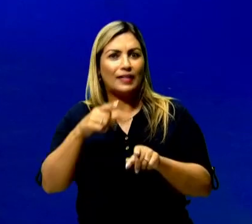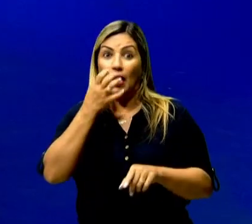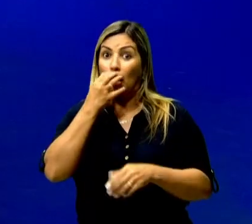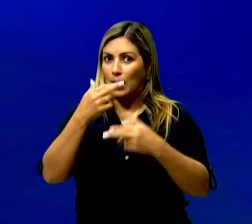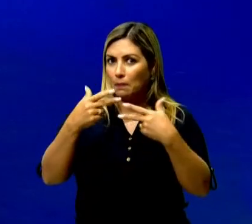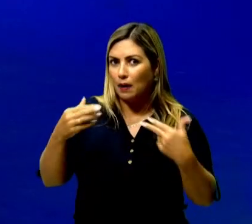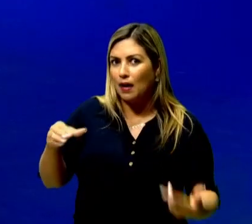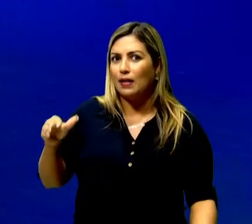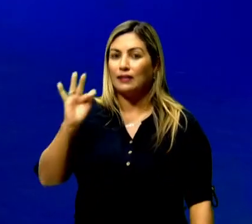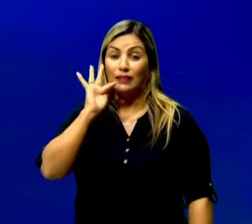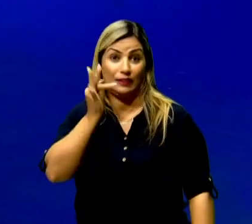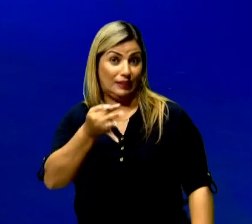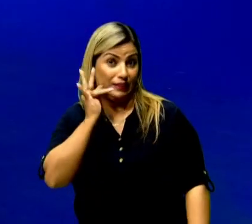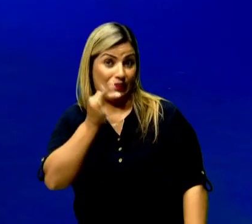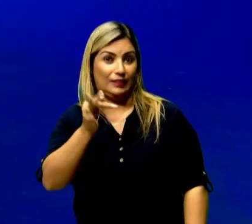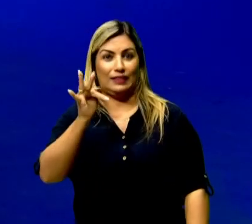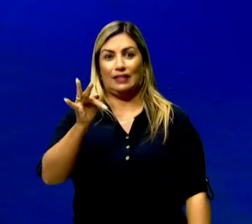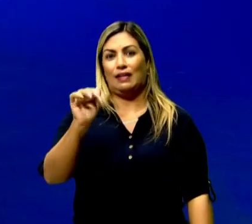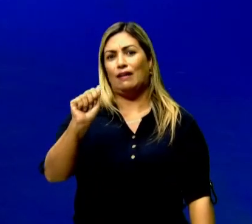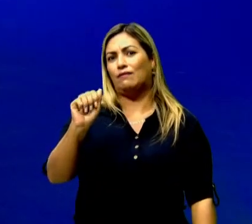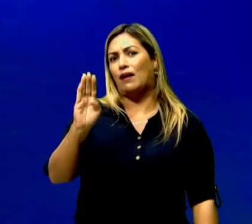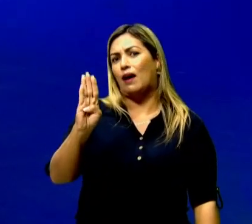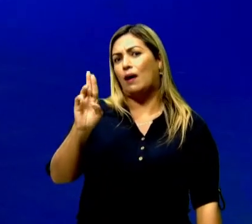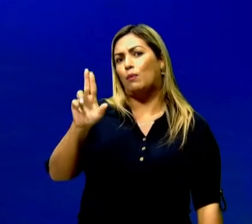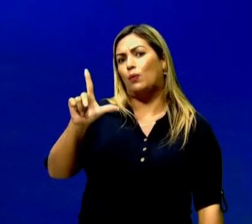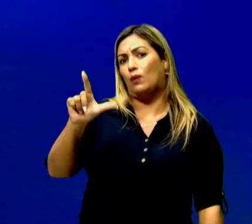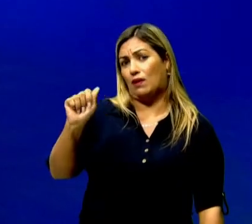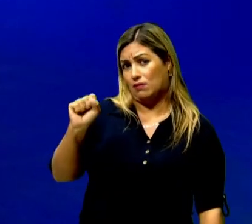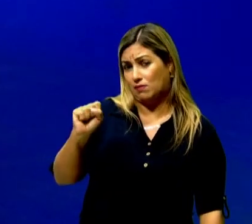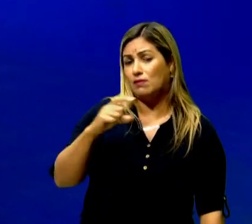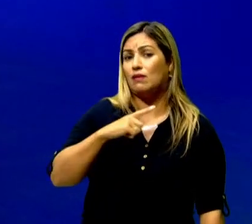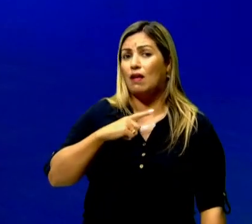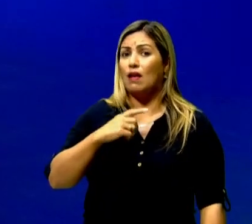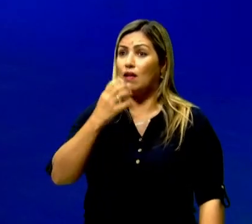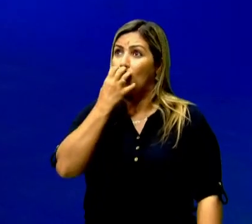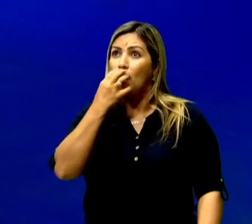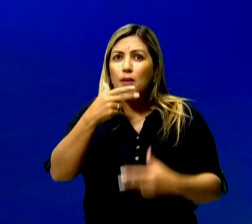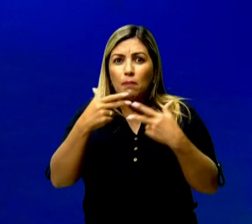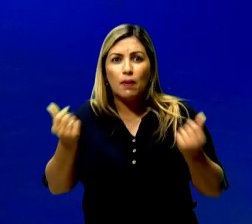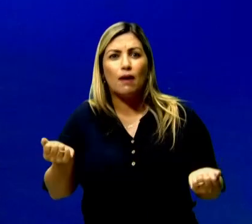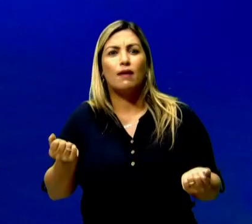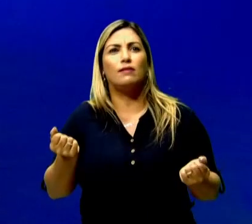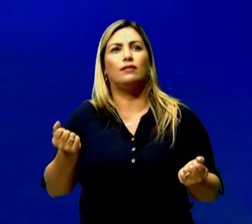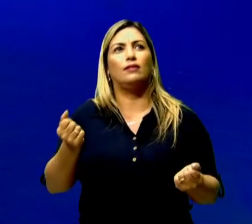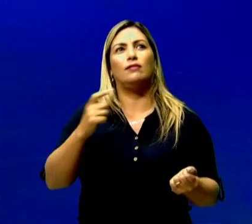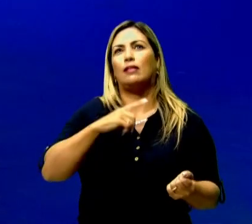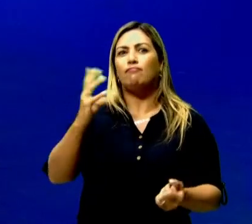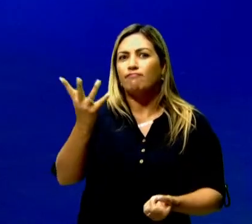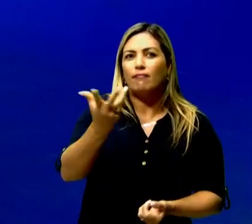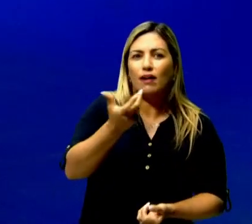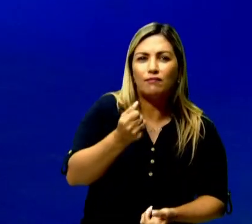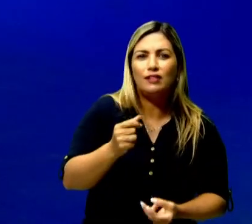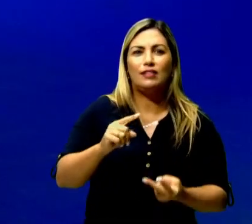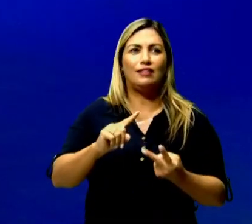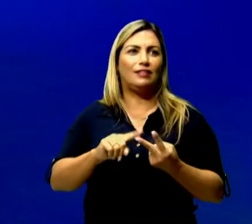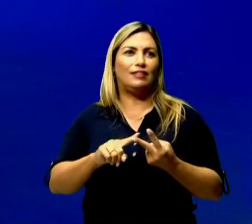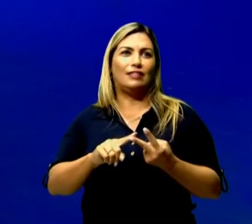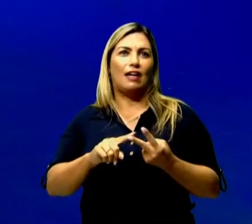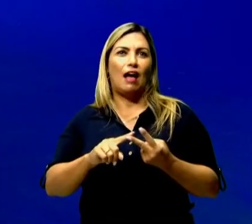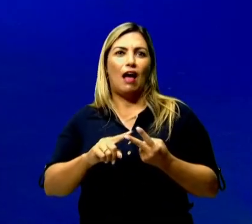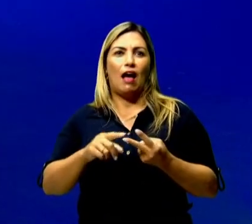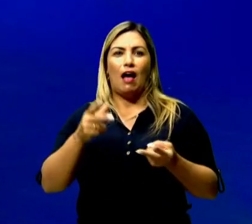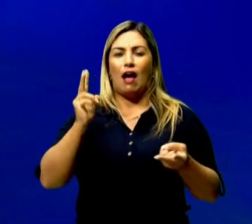animais, que seria um teor das possibilidades do conto. Eu posso ter contos fantásticos, eu posso ter conto de